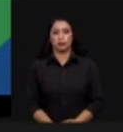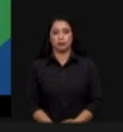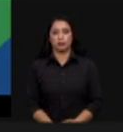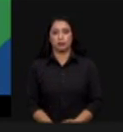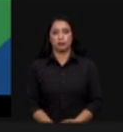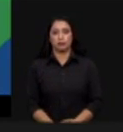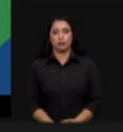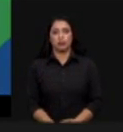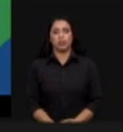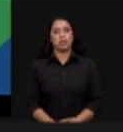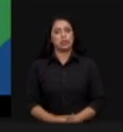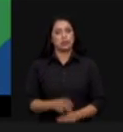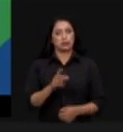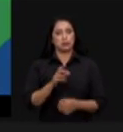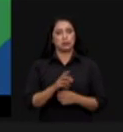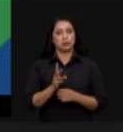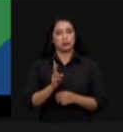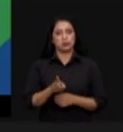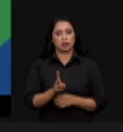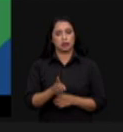e sempre florido